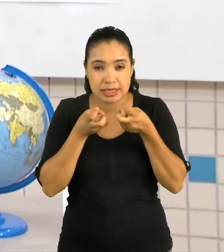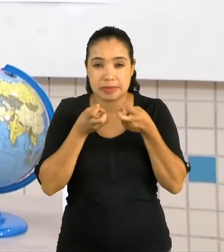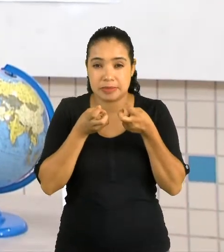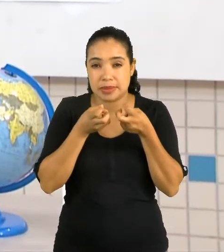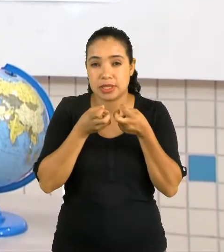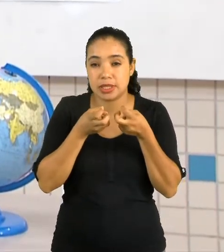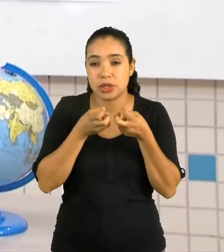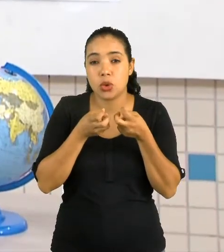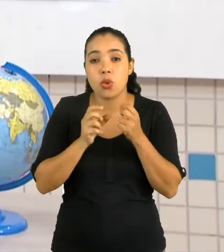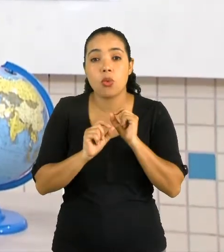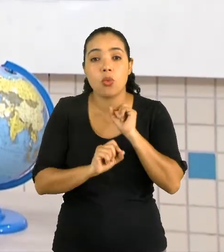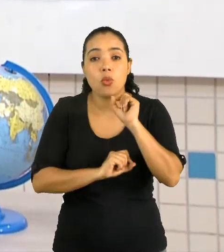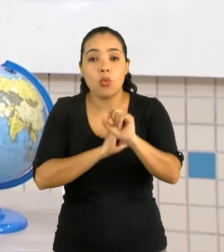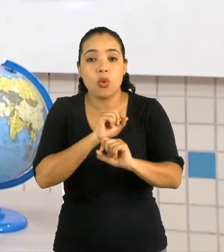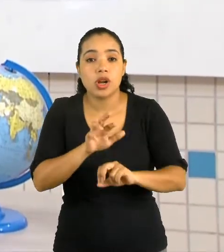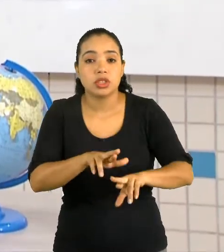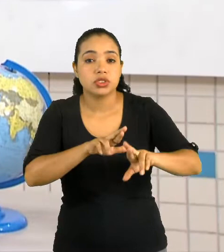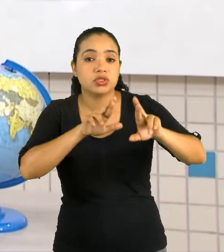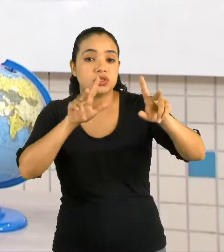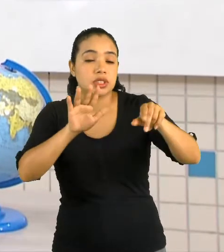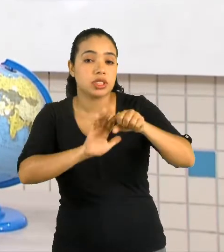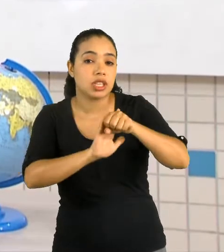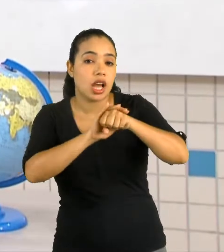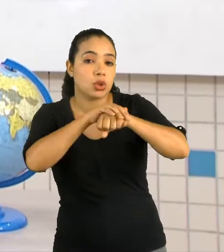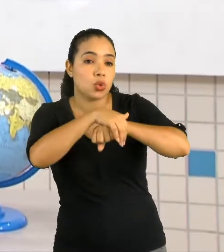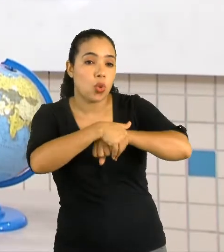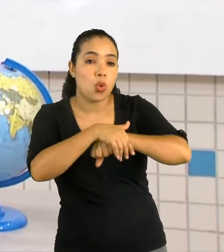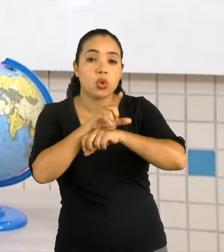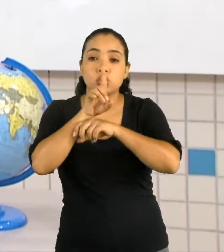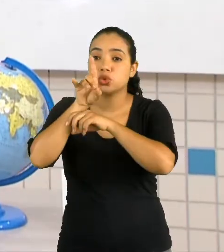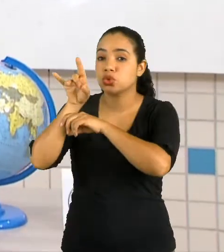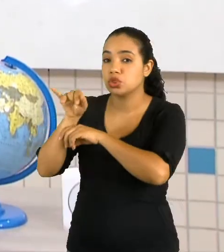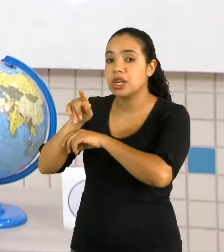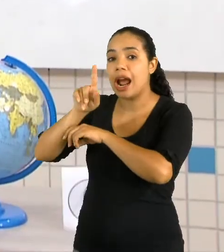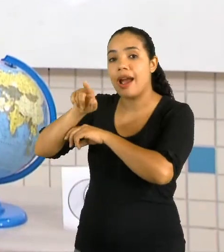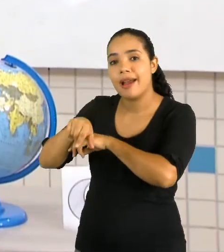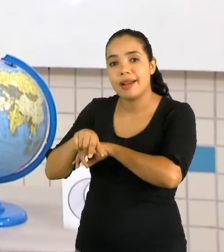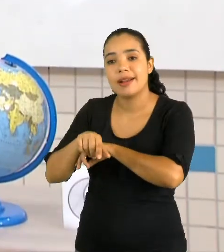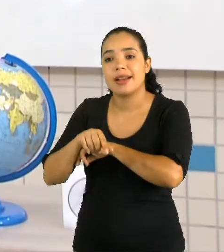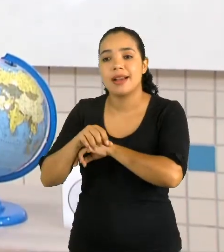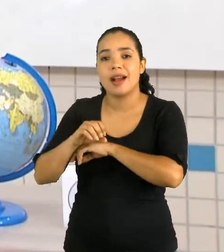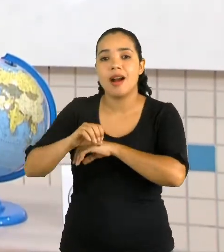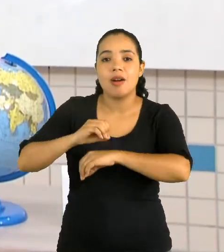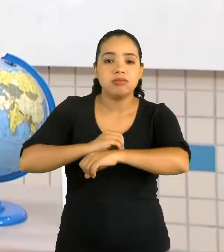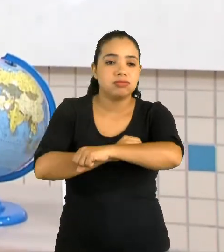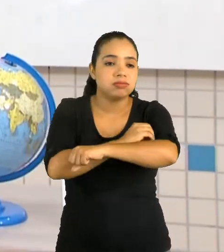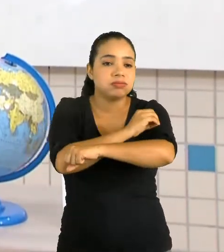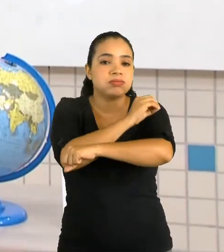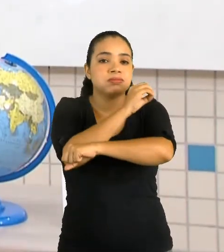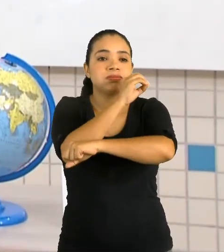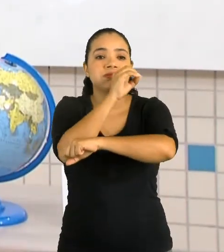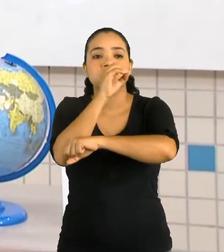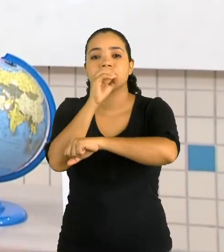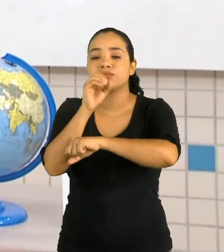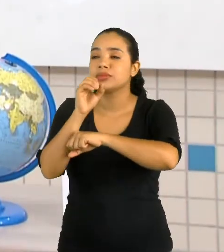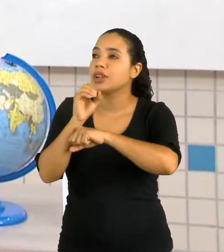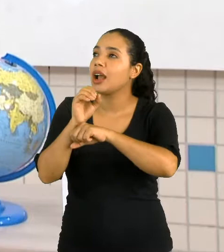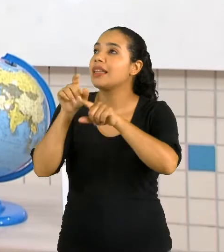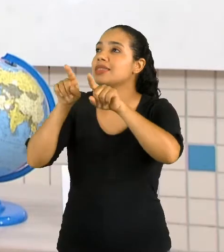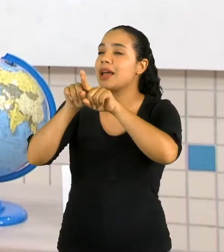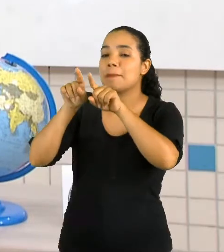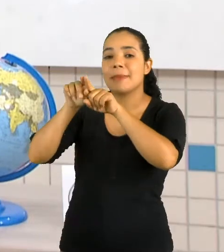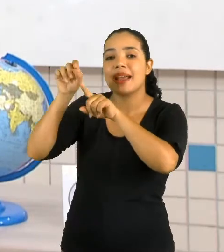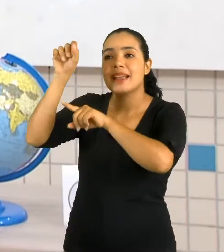diferencia a noite do dia é o surgimento do sol e da lua, que